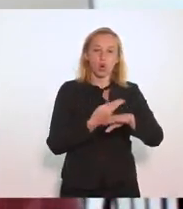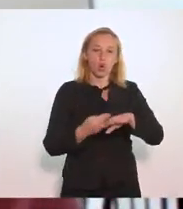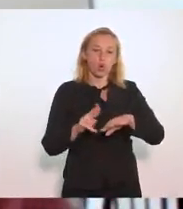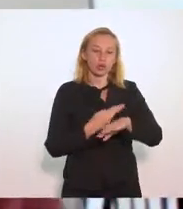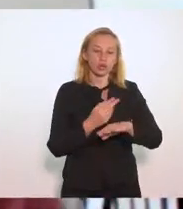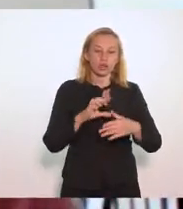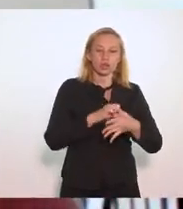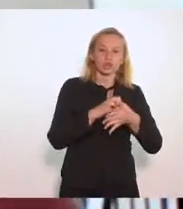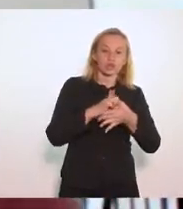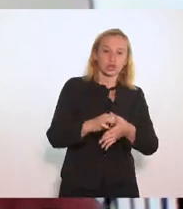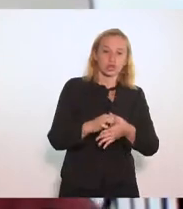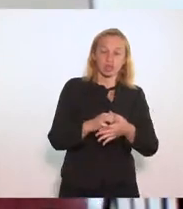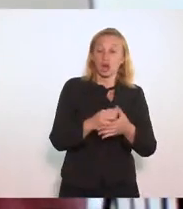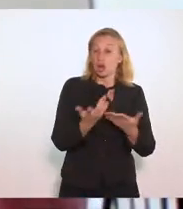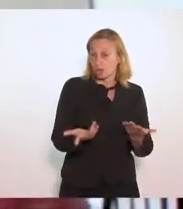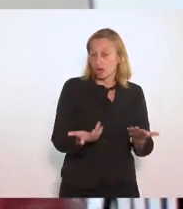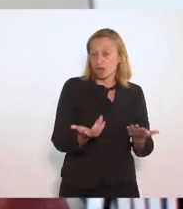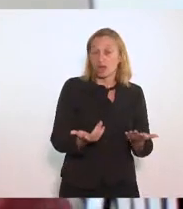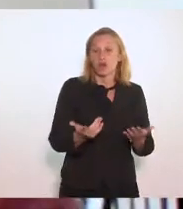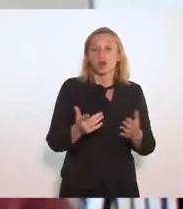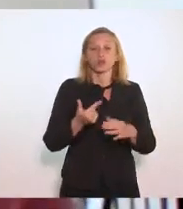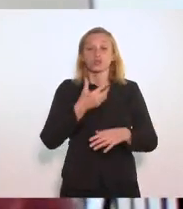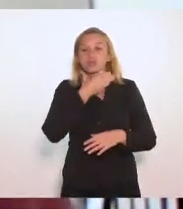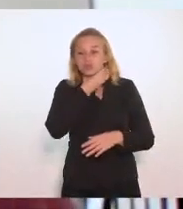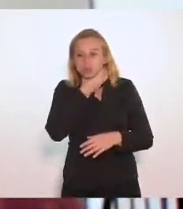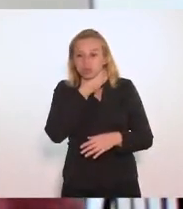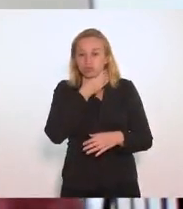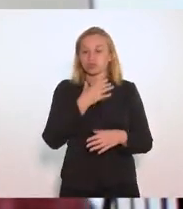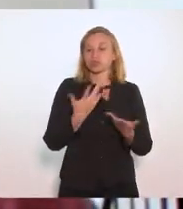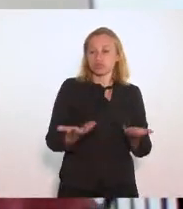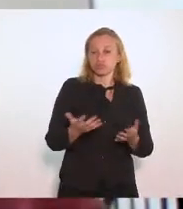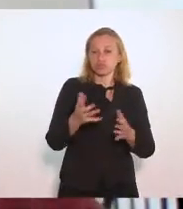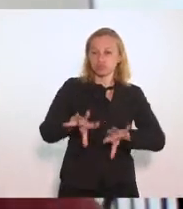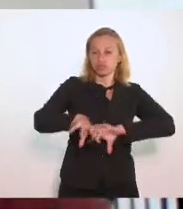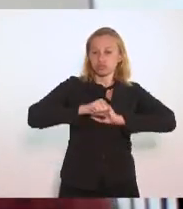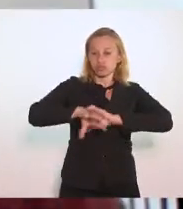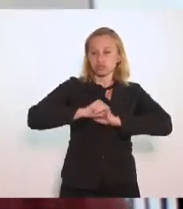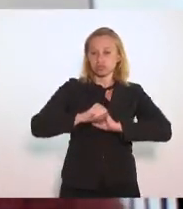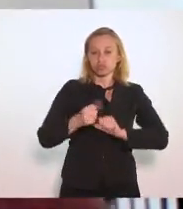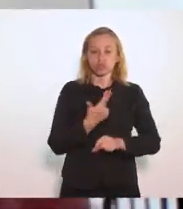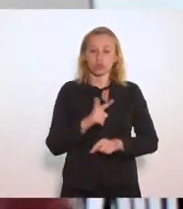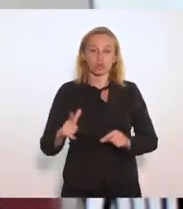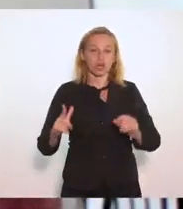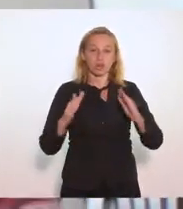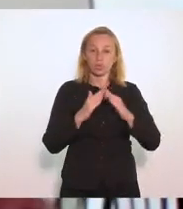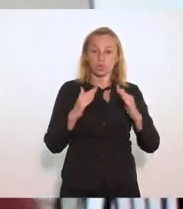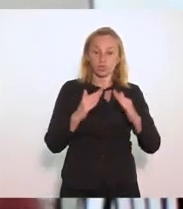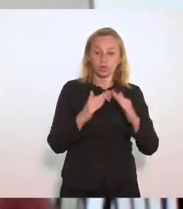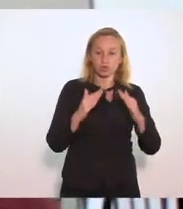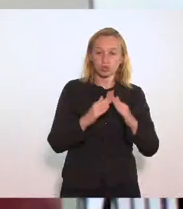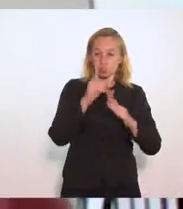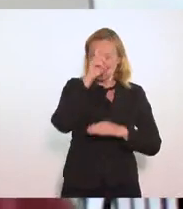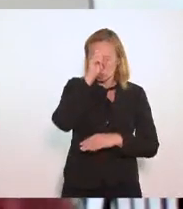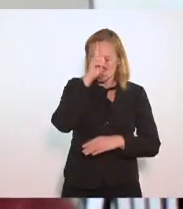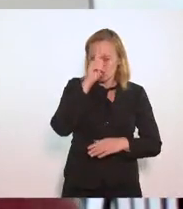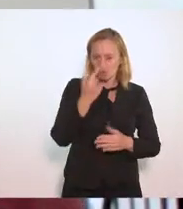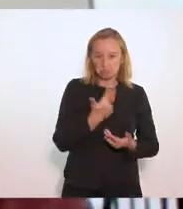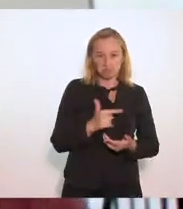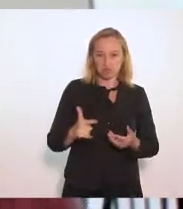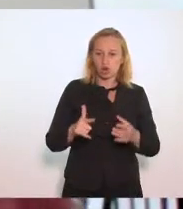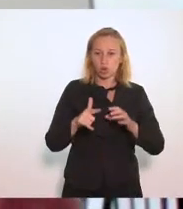os níveis de contágio estão altos, quando há mais de 90% de ocupação de leitos no TI. Não interromper atividades nessas